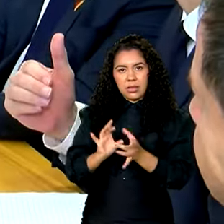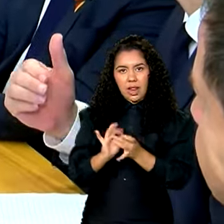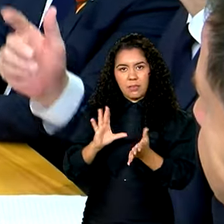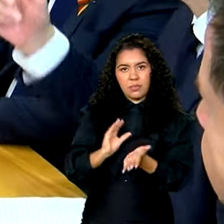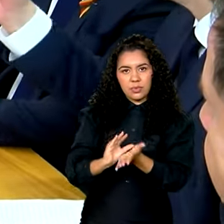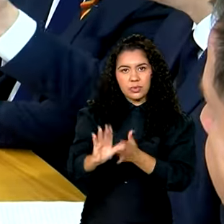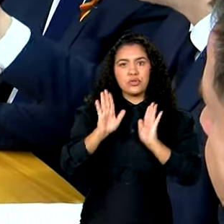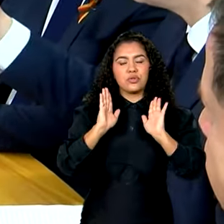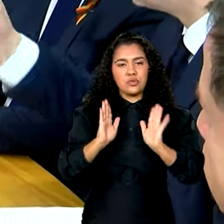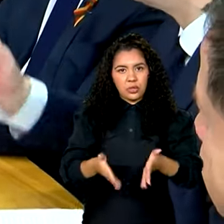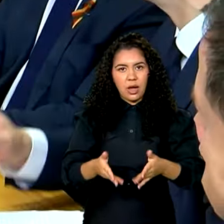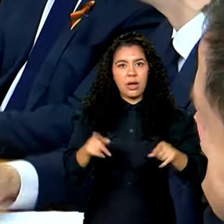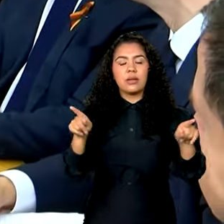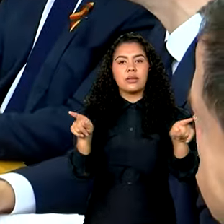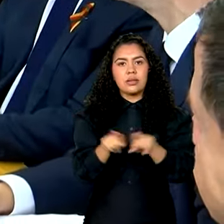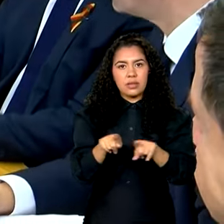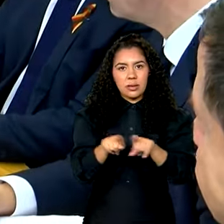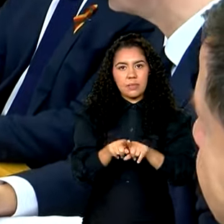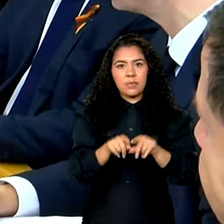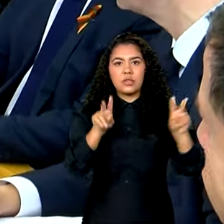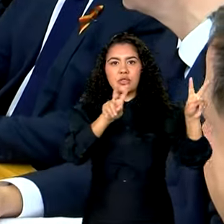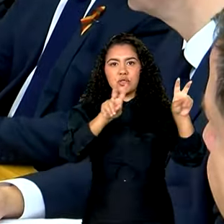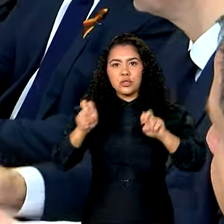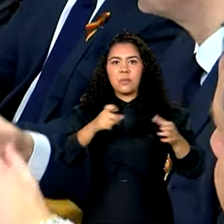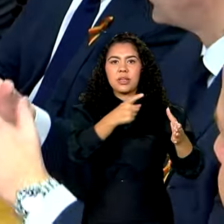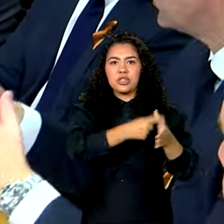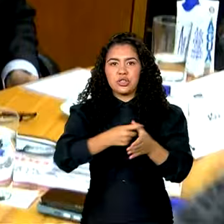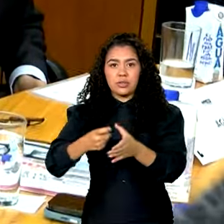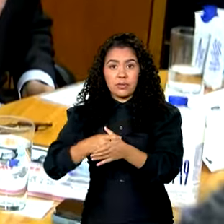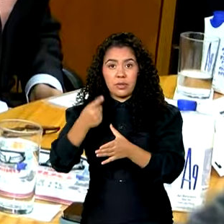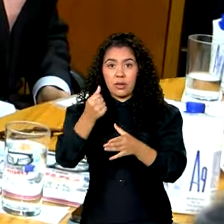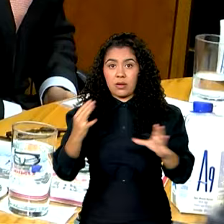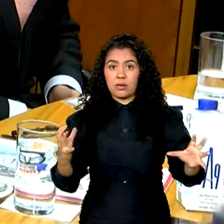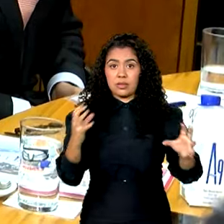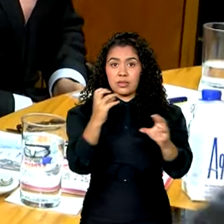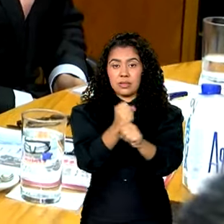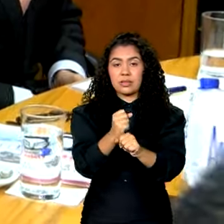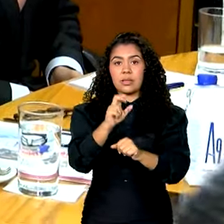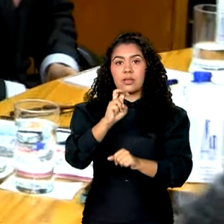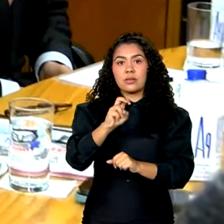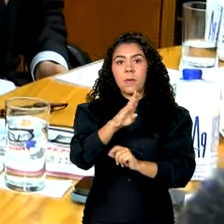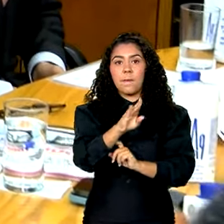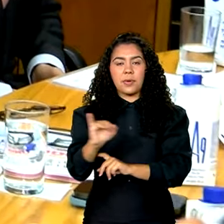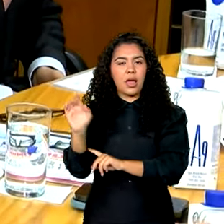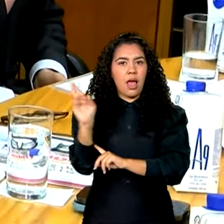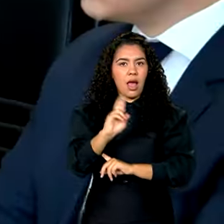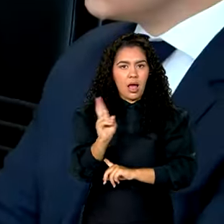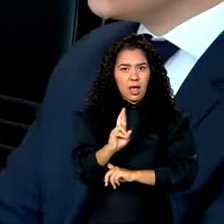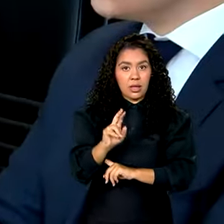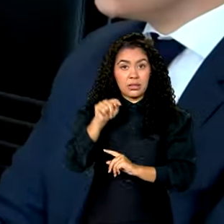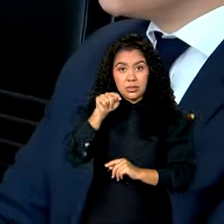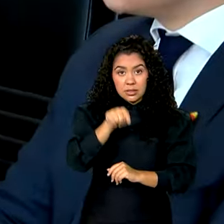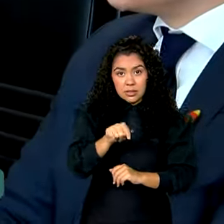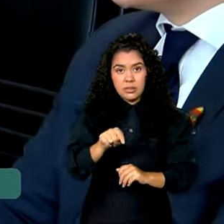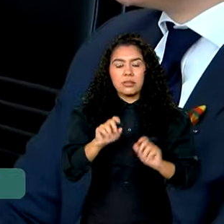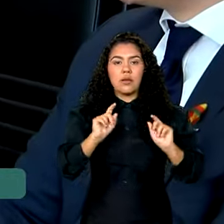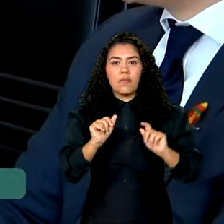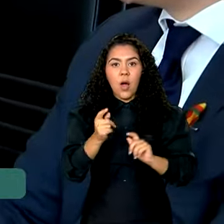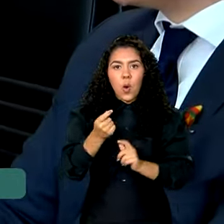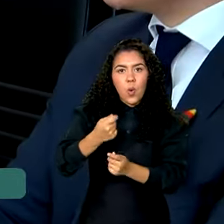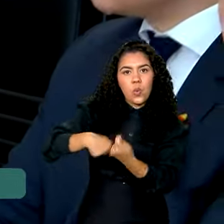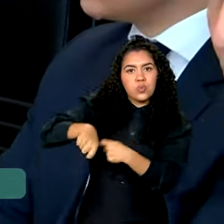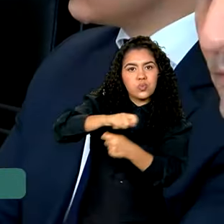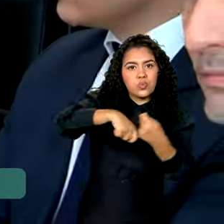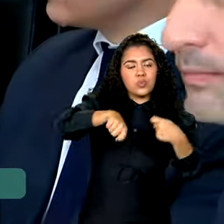antecipou o pagamento de títulos precatórios no valor de 5 bilhões de reais, que devem ser utilizados para irrigar a economia